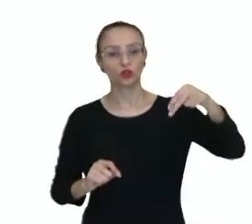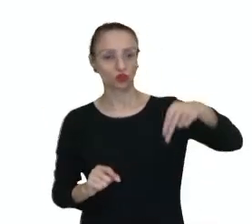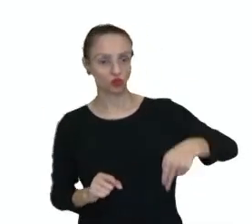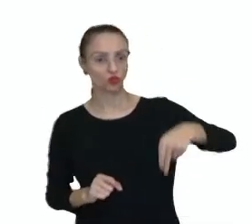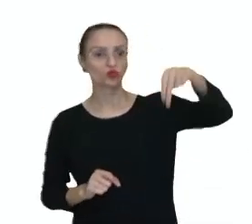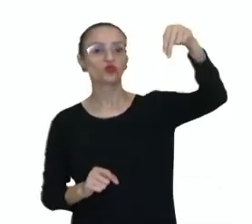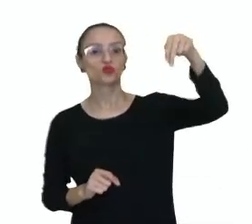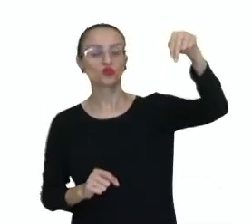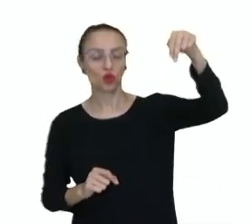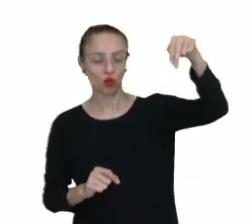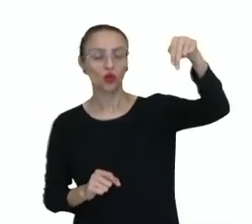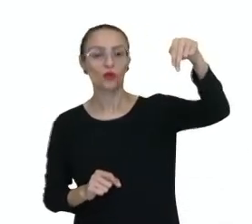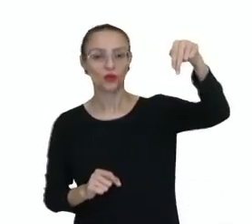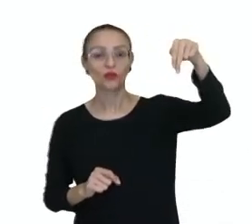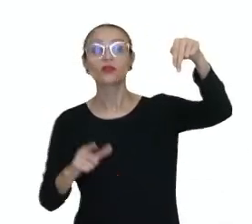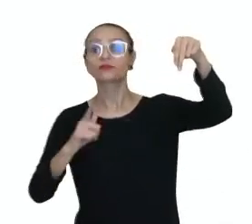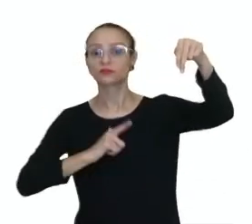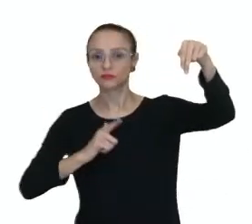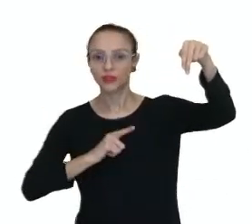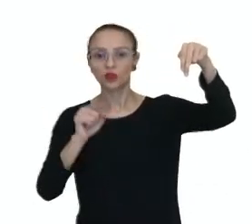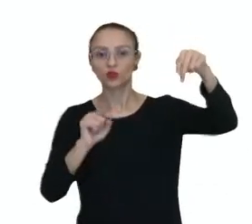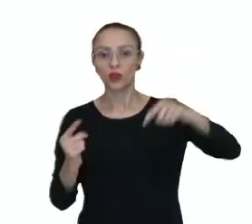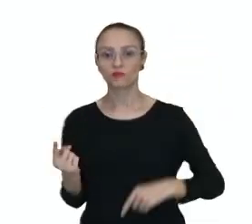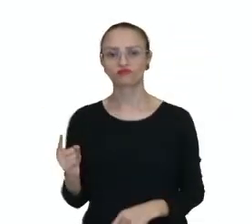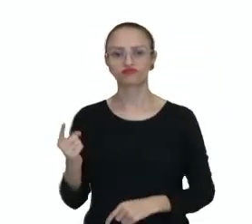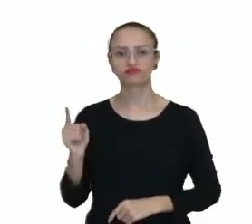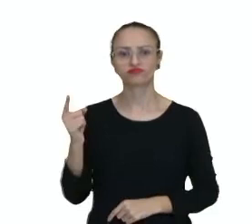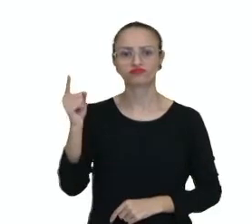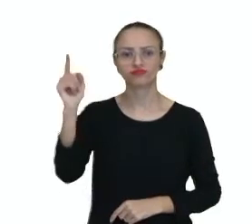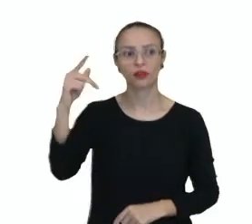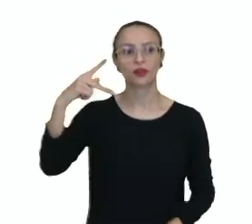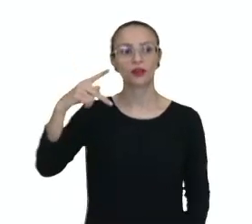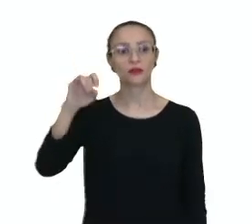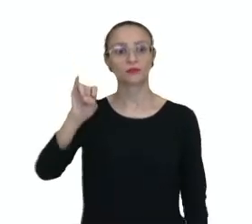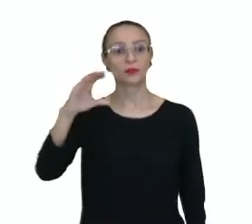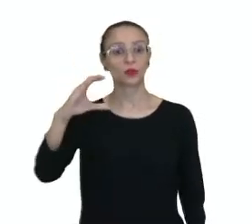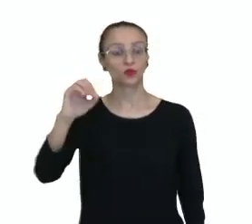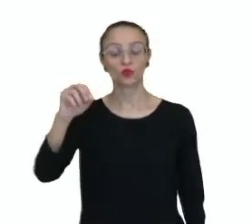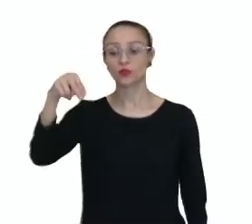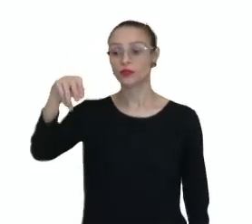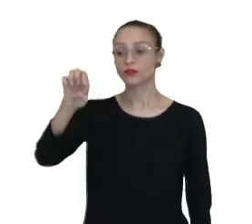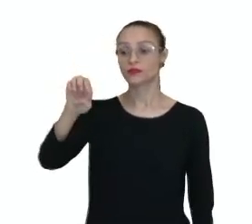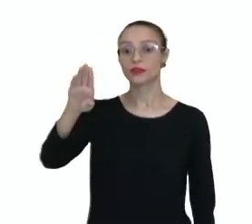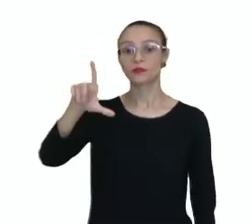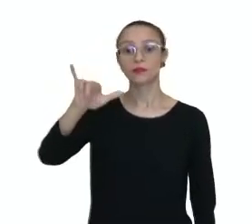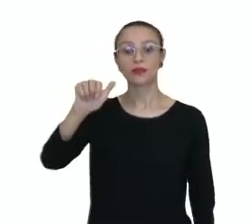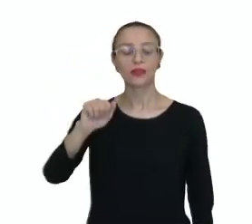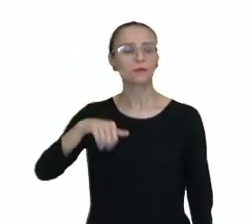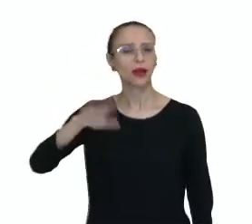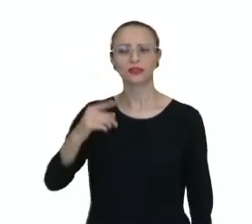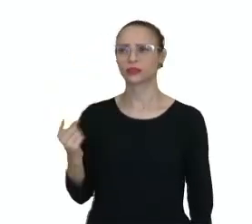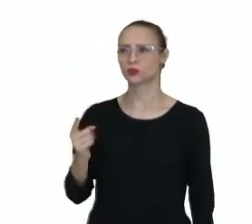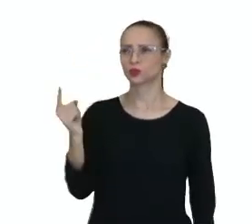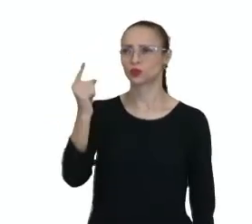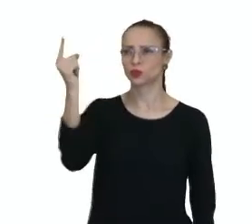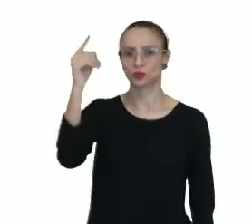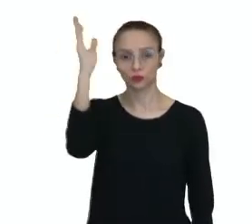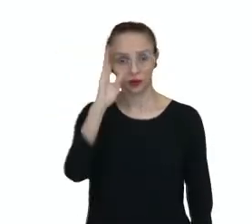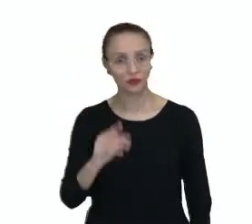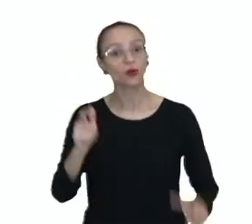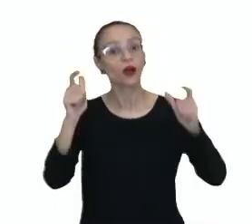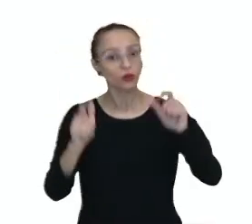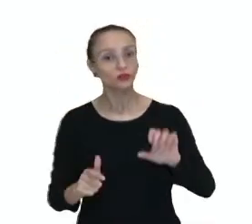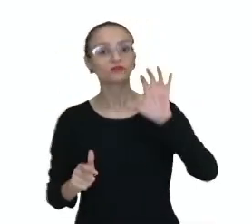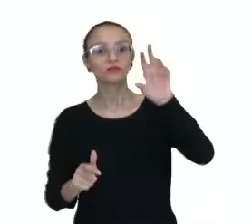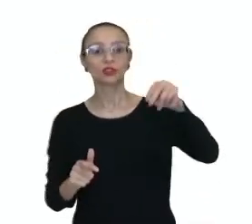pontos mais elevados. Destacamos aqui o Pico da Neblina, que é o ponto mais alto do Brasil e que fica na região norte.